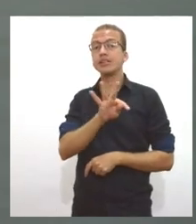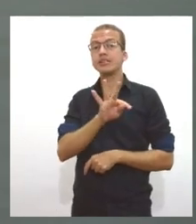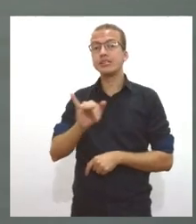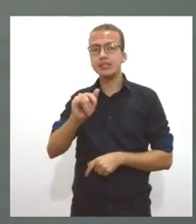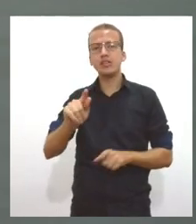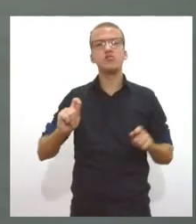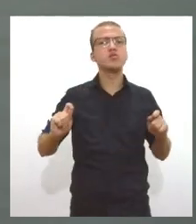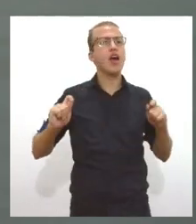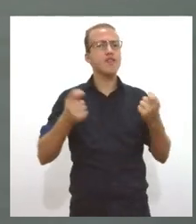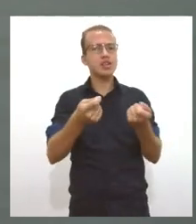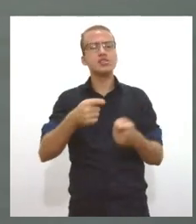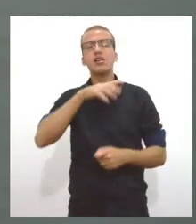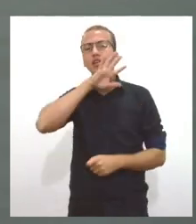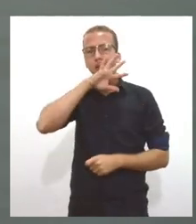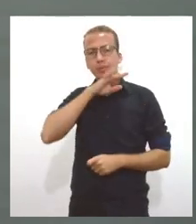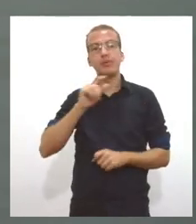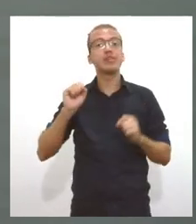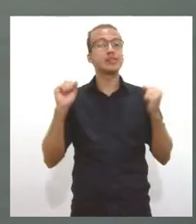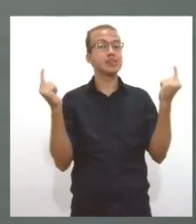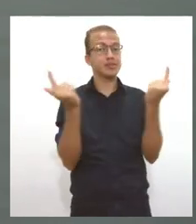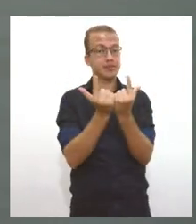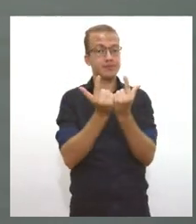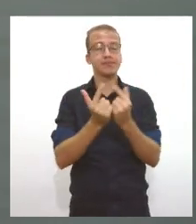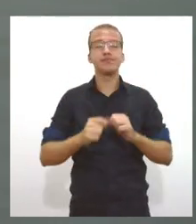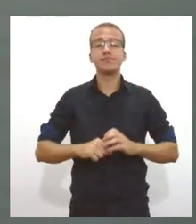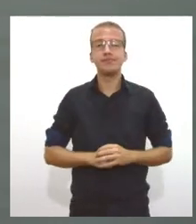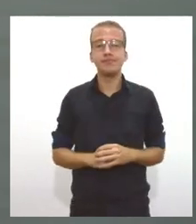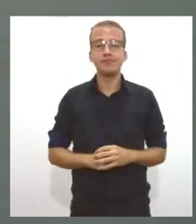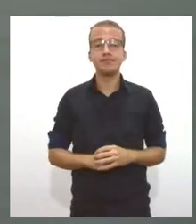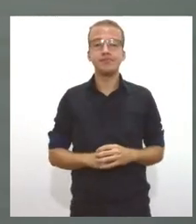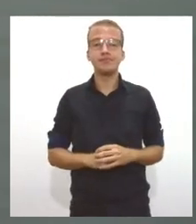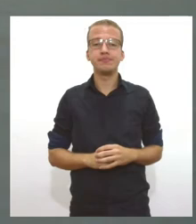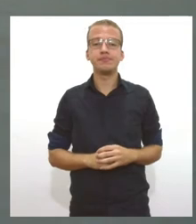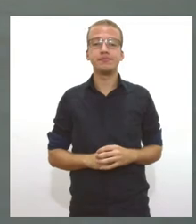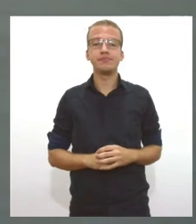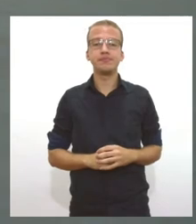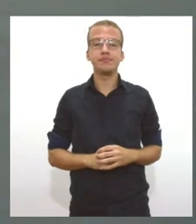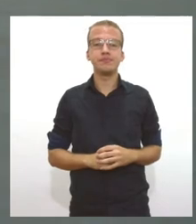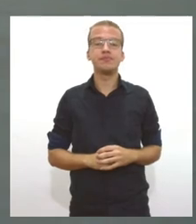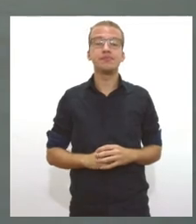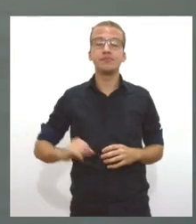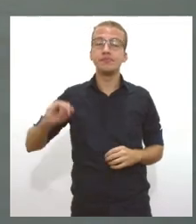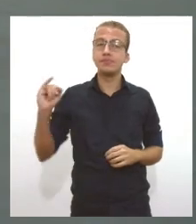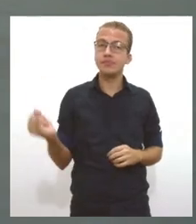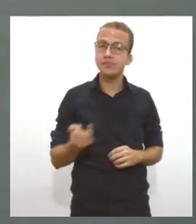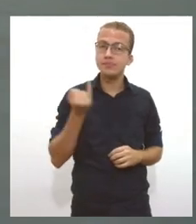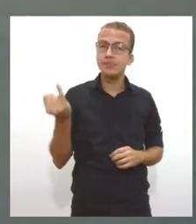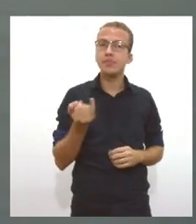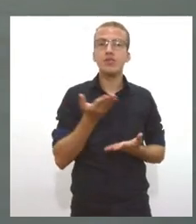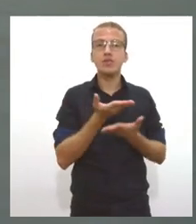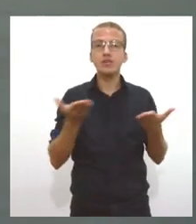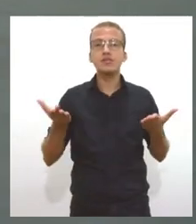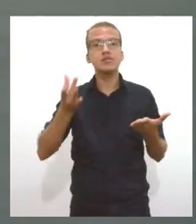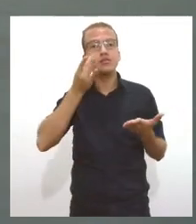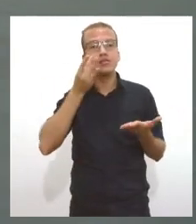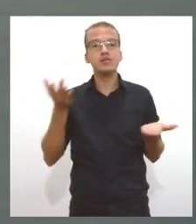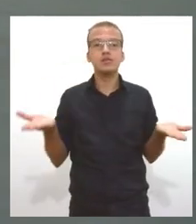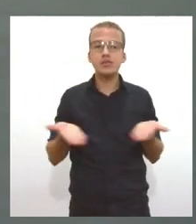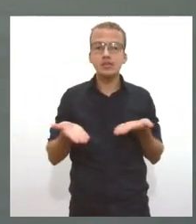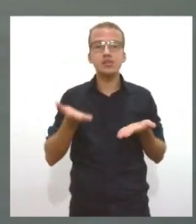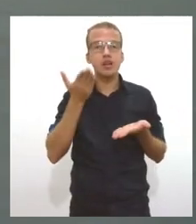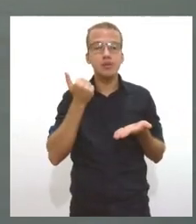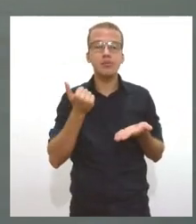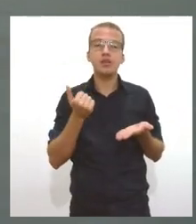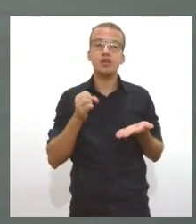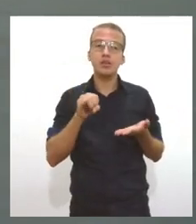animais também aqui na Assembleia Legislativa de Sergipe e é importante então você que está assistindo agora saber que vocês podem também fazer a